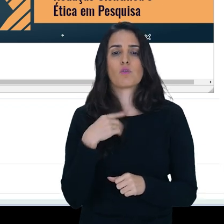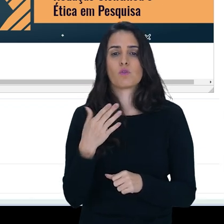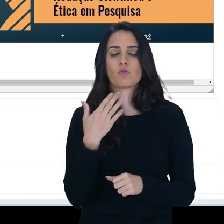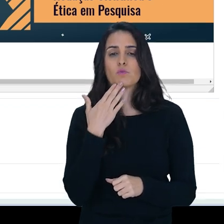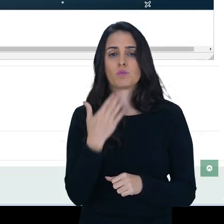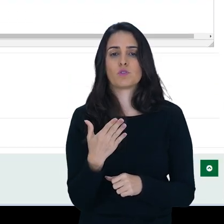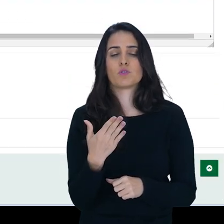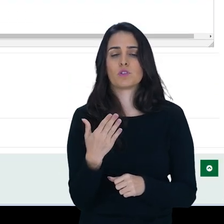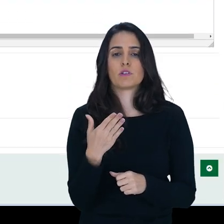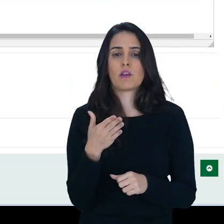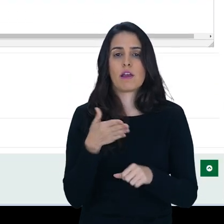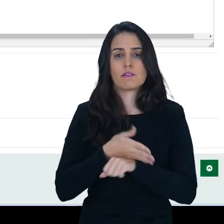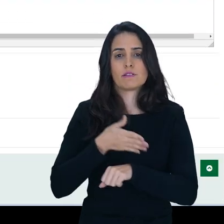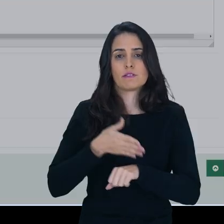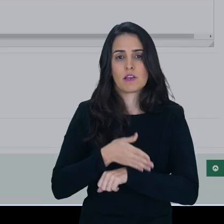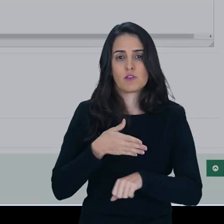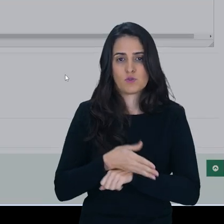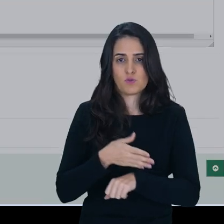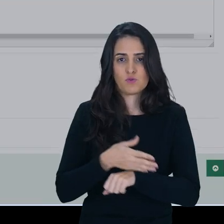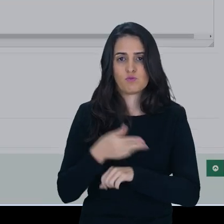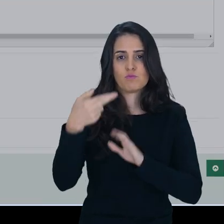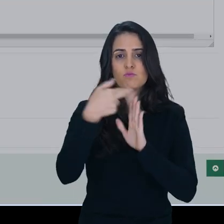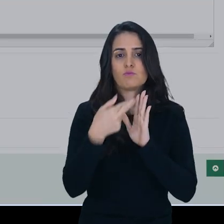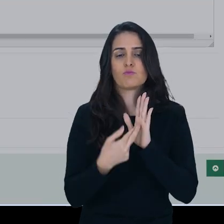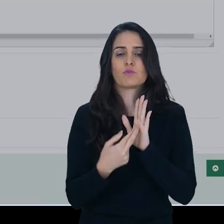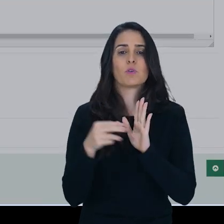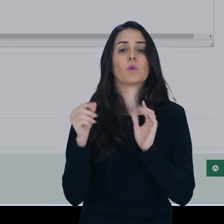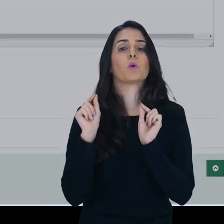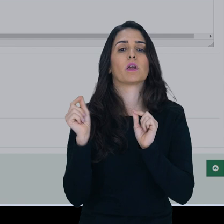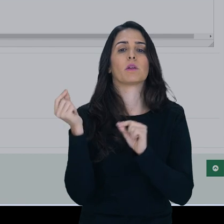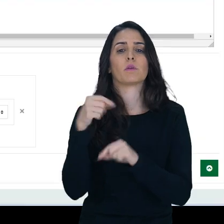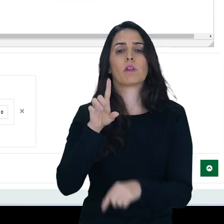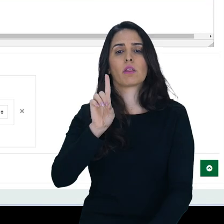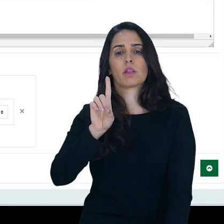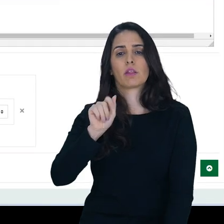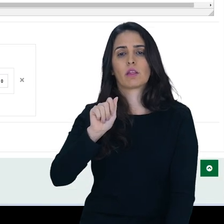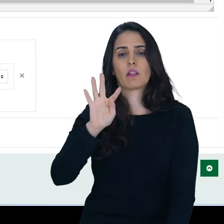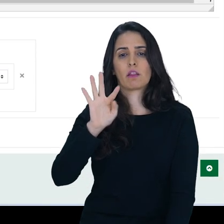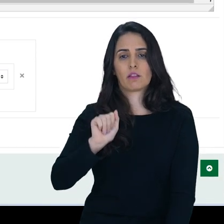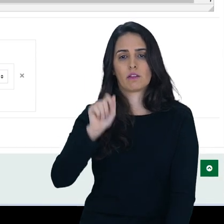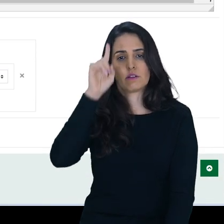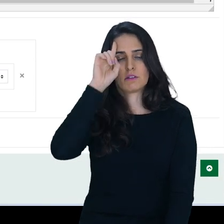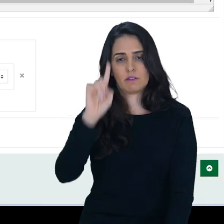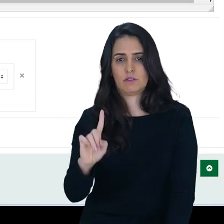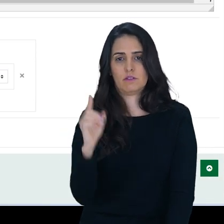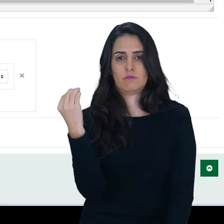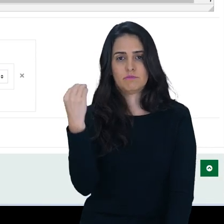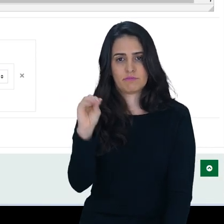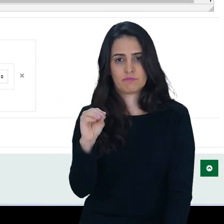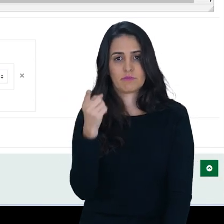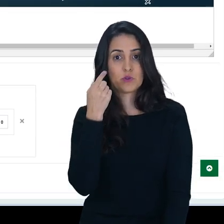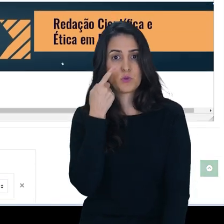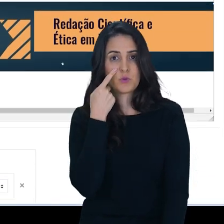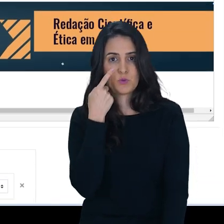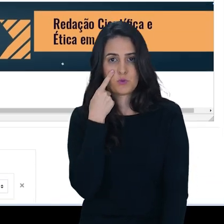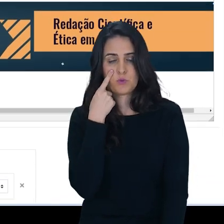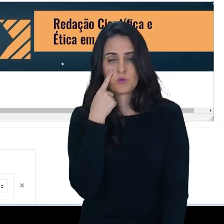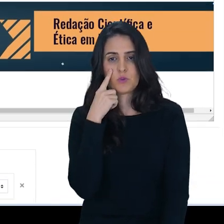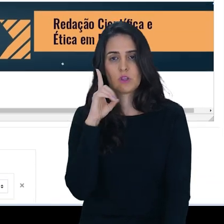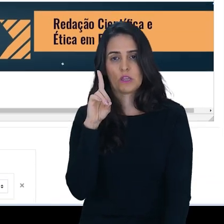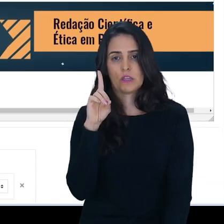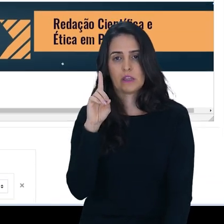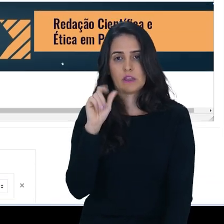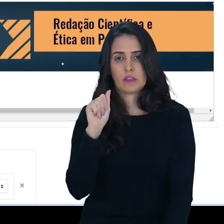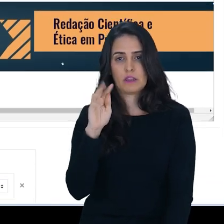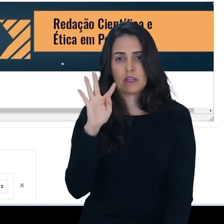restringir acesso. E aí eu vou adicionar a restrição por data. E aí eu preciso verificar